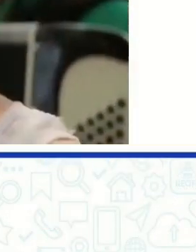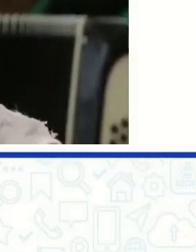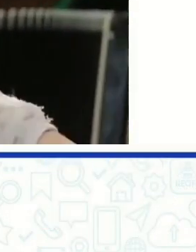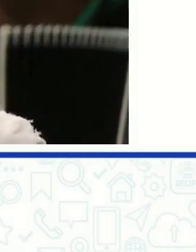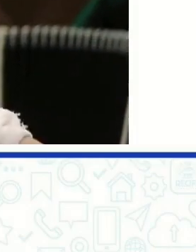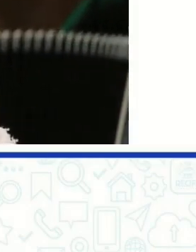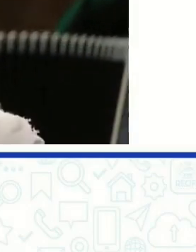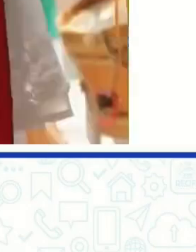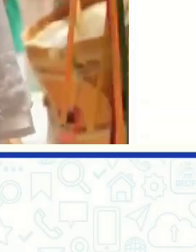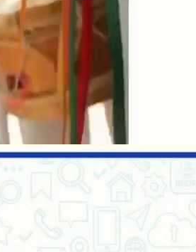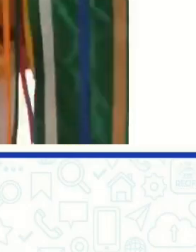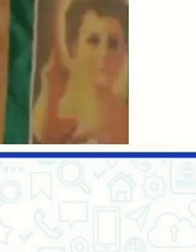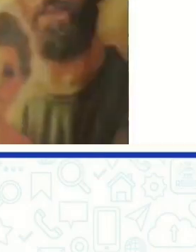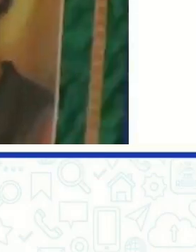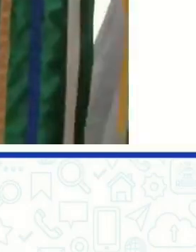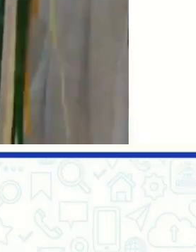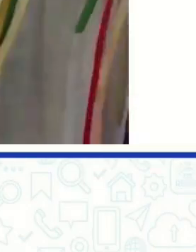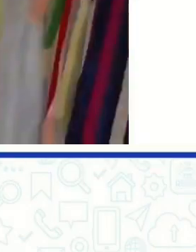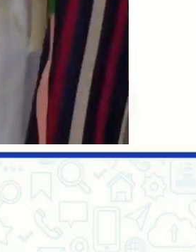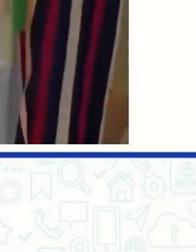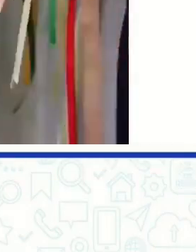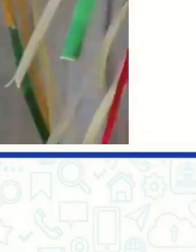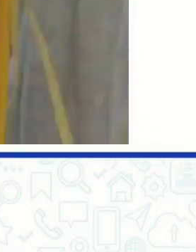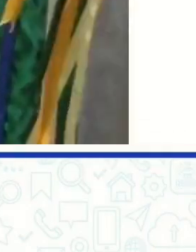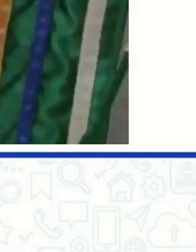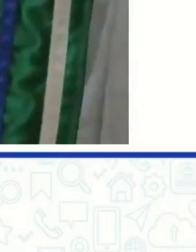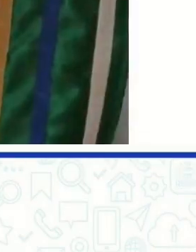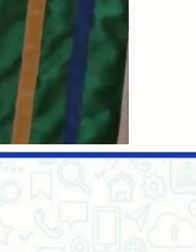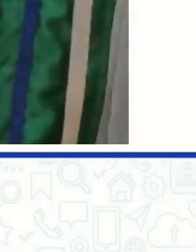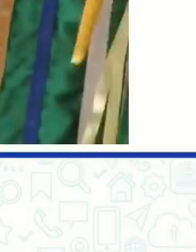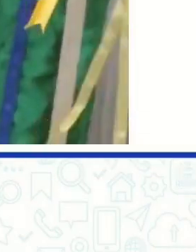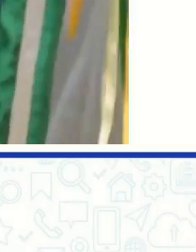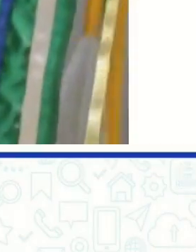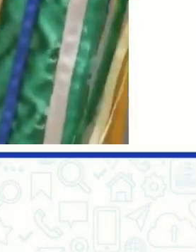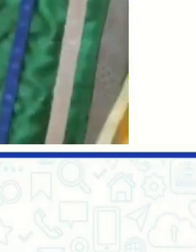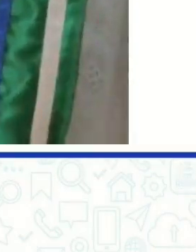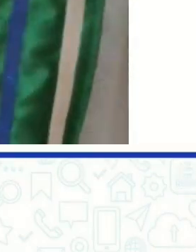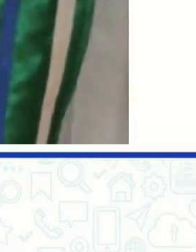O inimigo, Deus a ser.